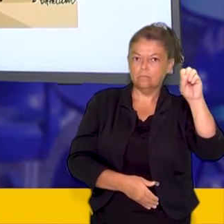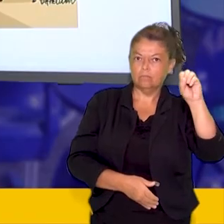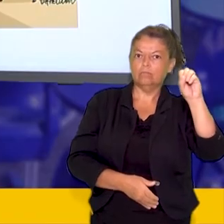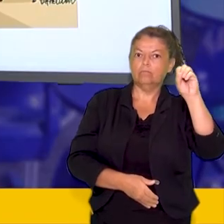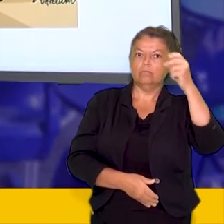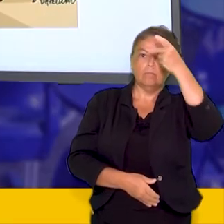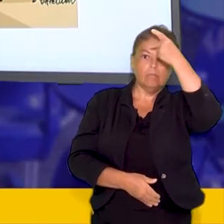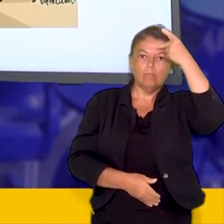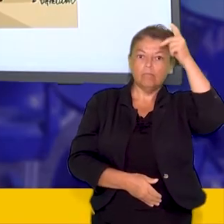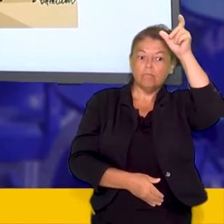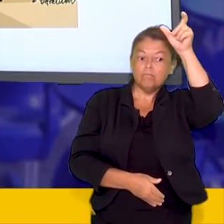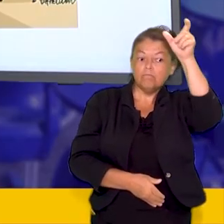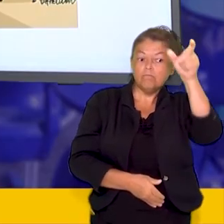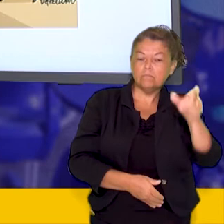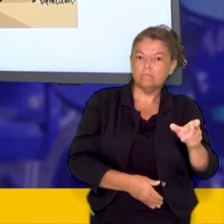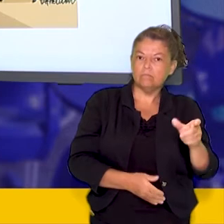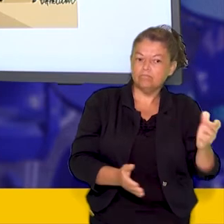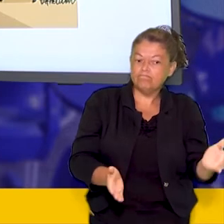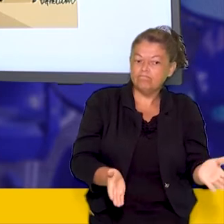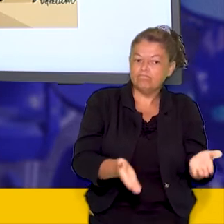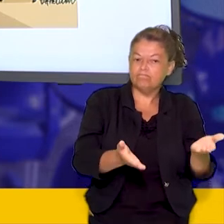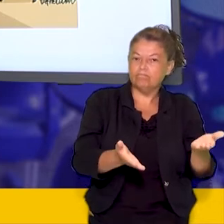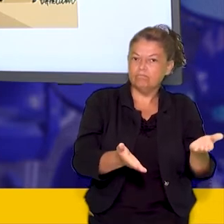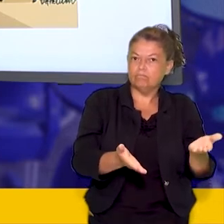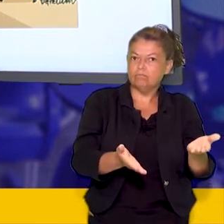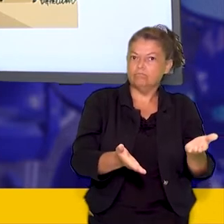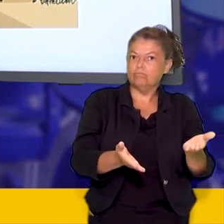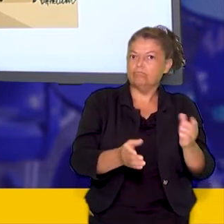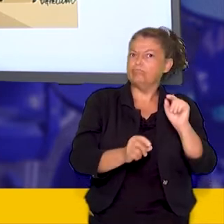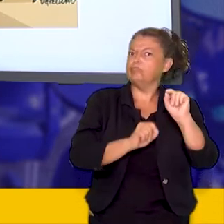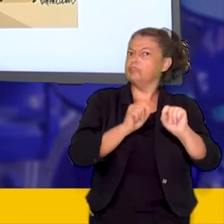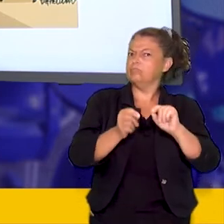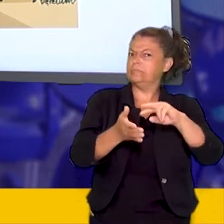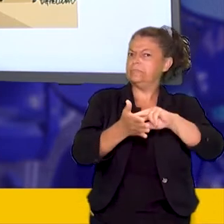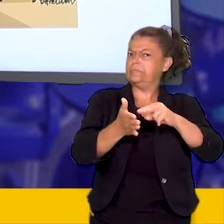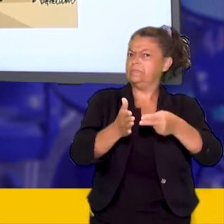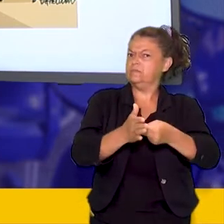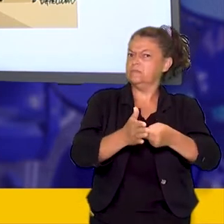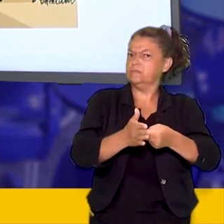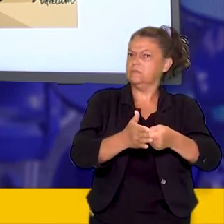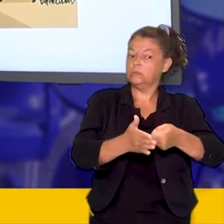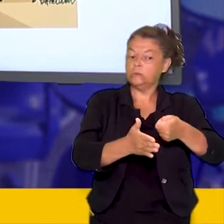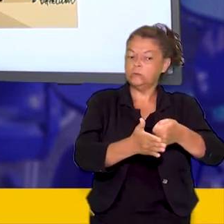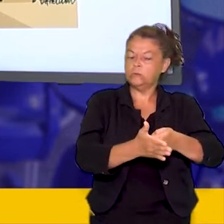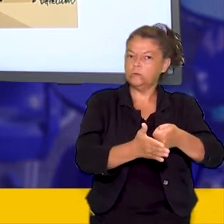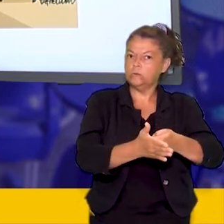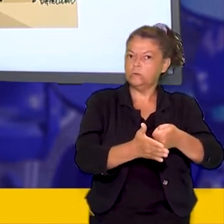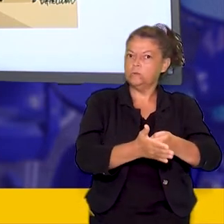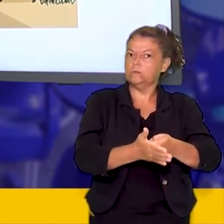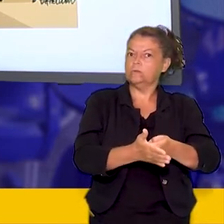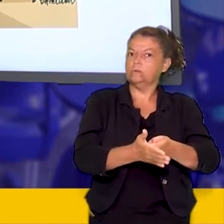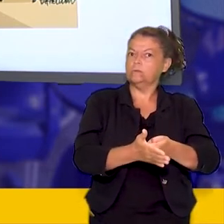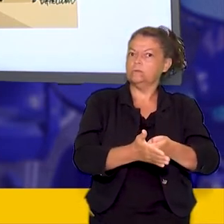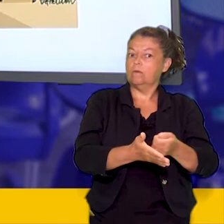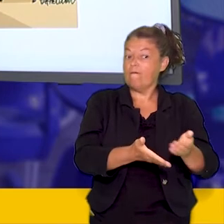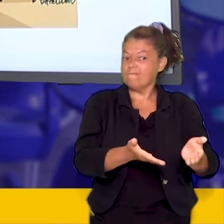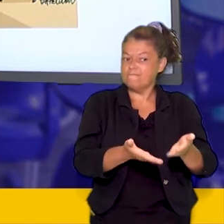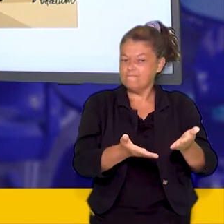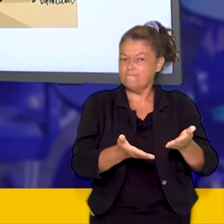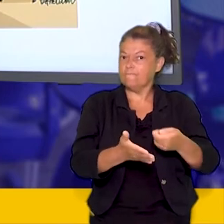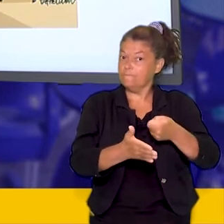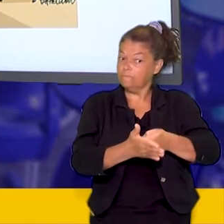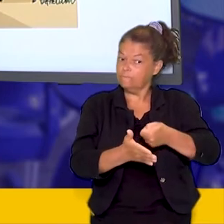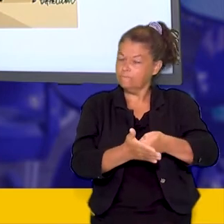através de um cabresto, onde uma pessoa o conduz até o